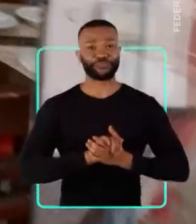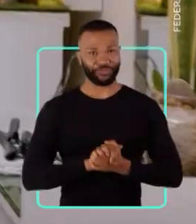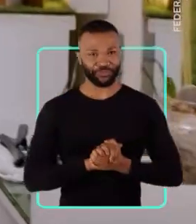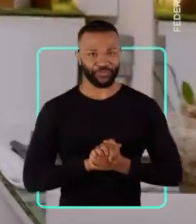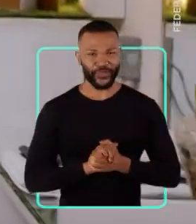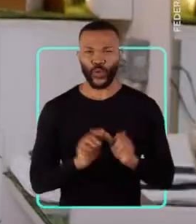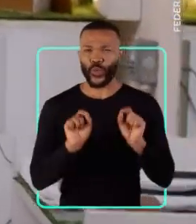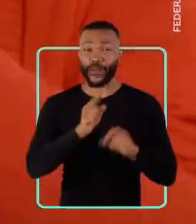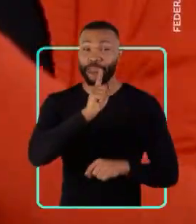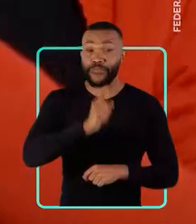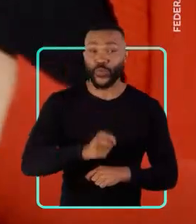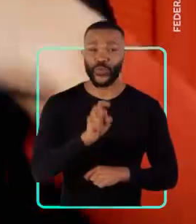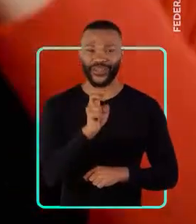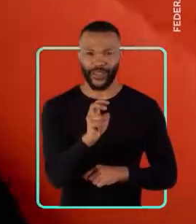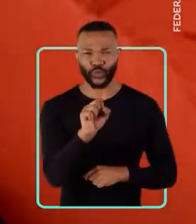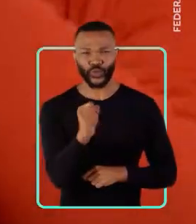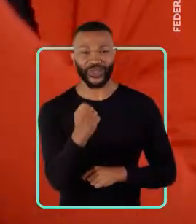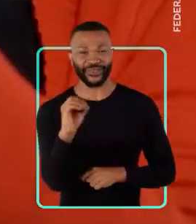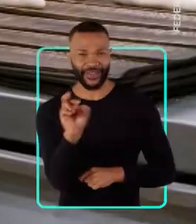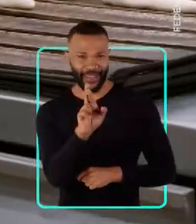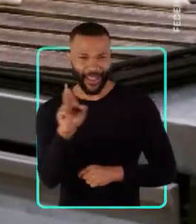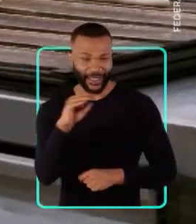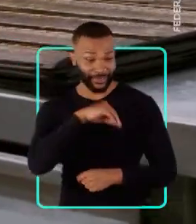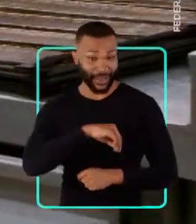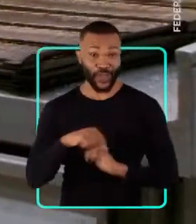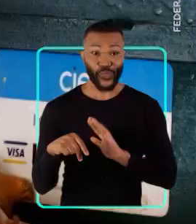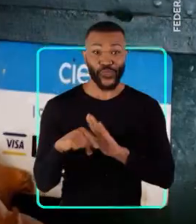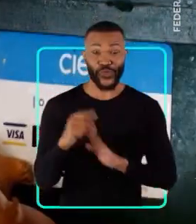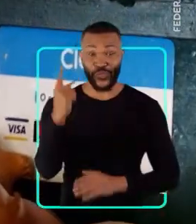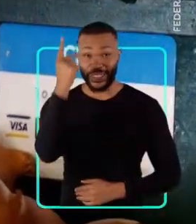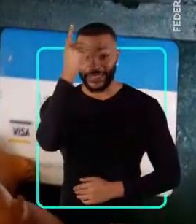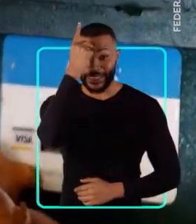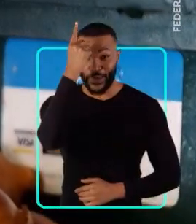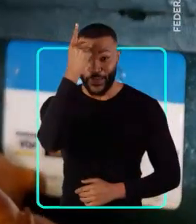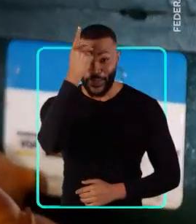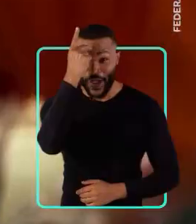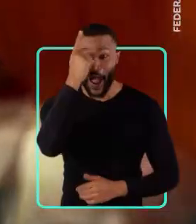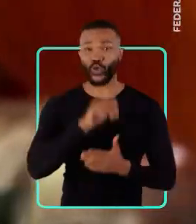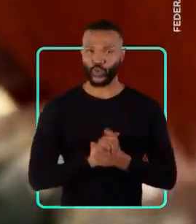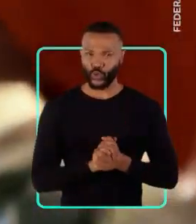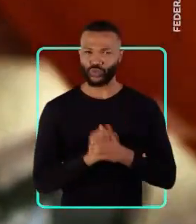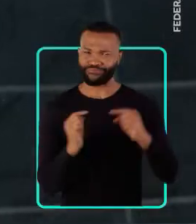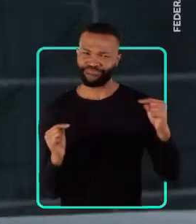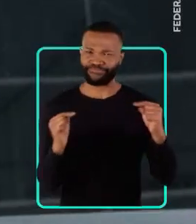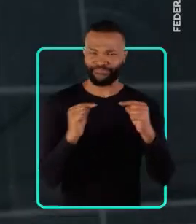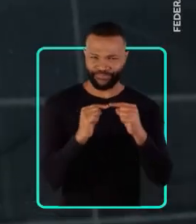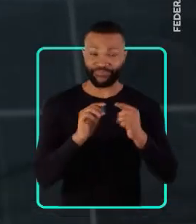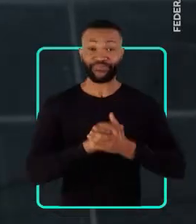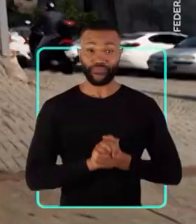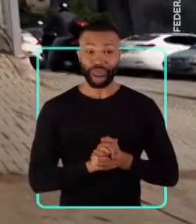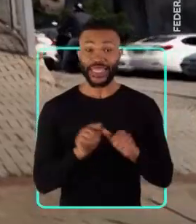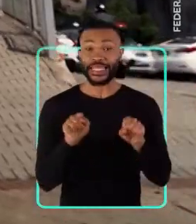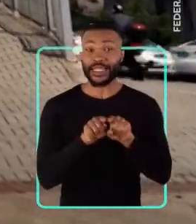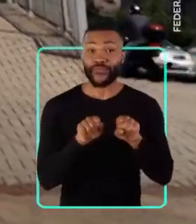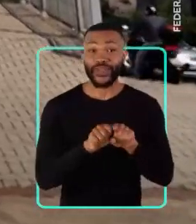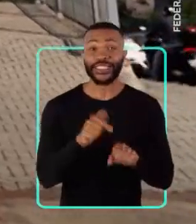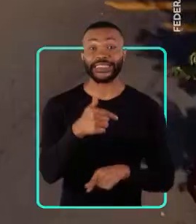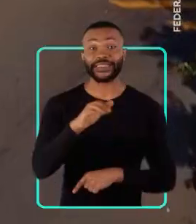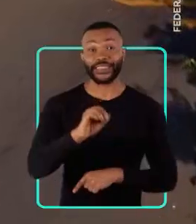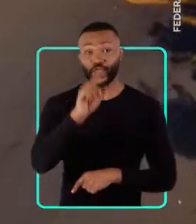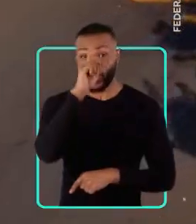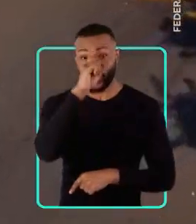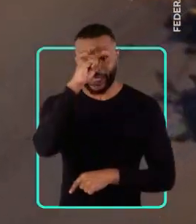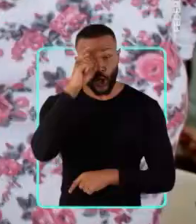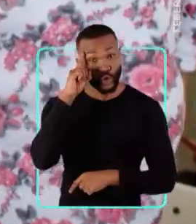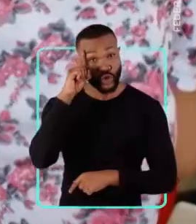Elevar para R$.580,00 o salário mínimo paulista, repondo as perdas para a inflação. Também vou levar 70 hospitais